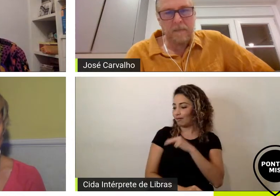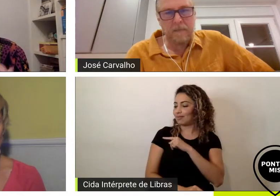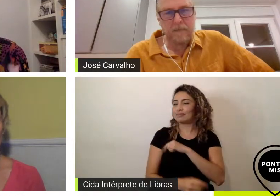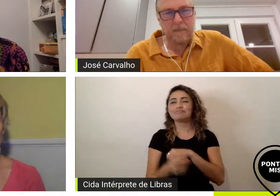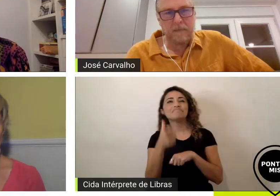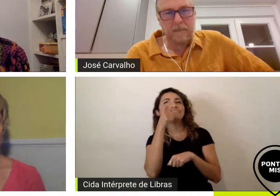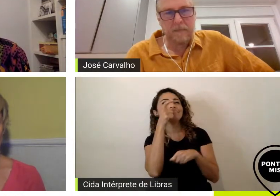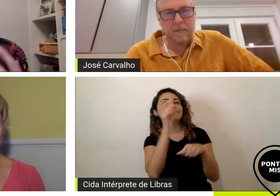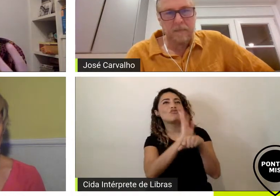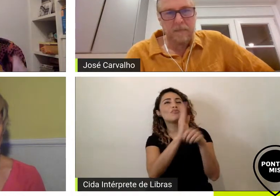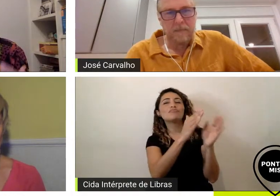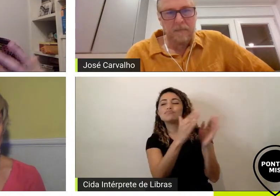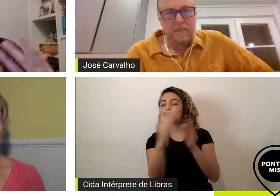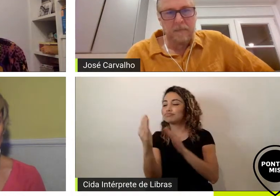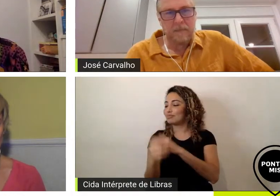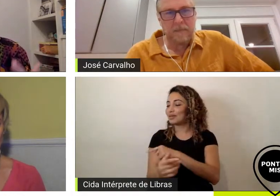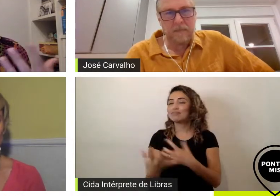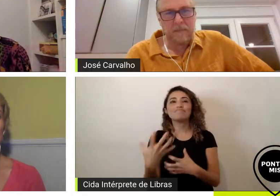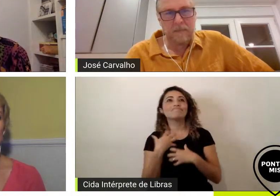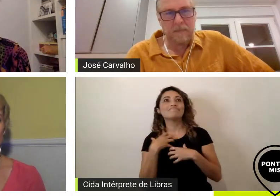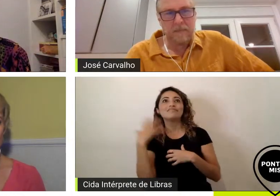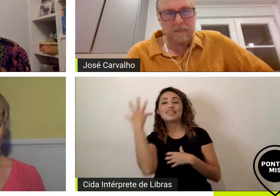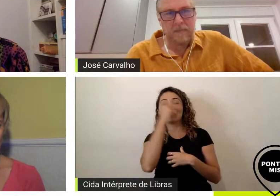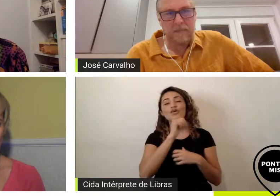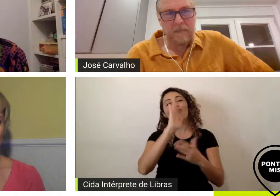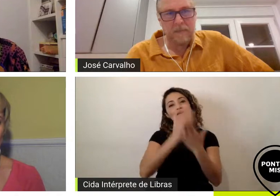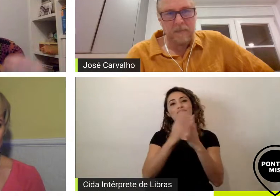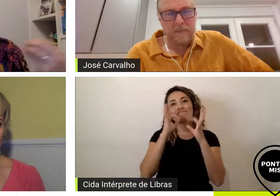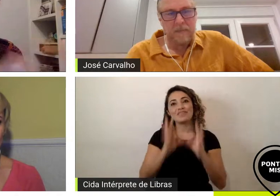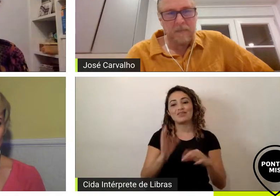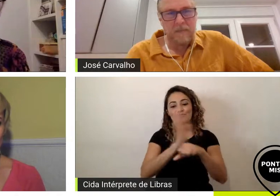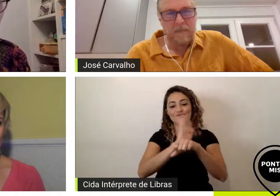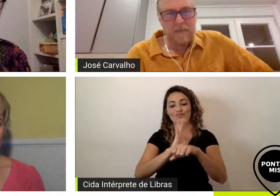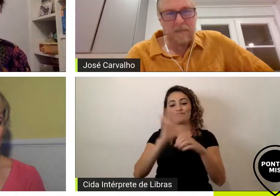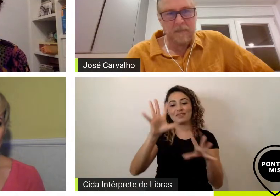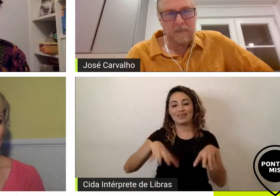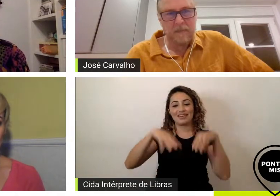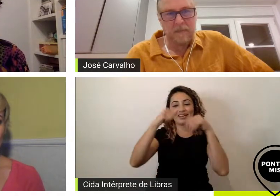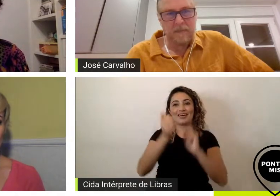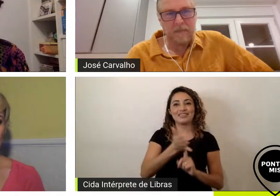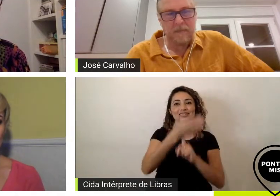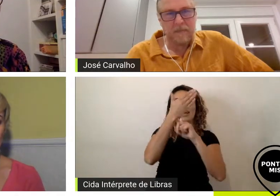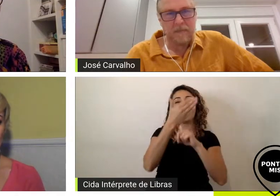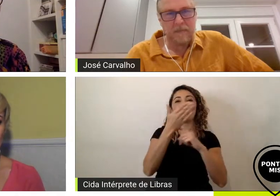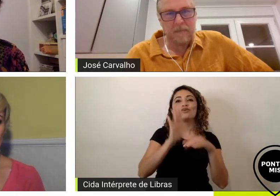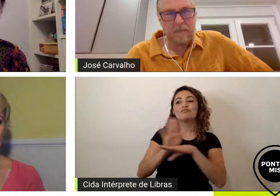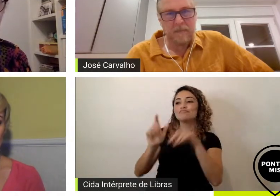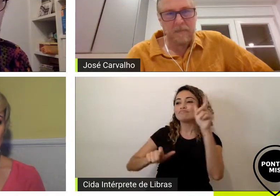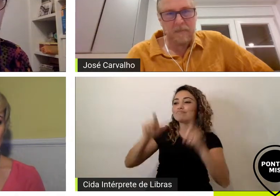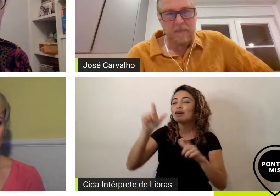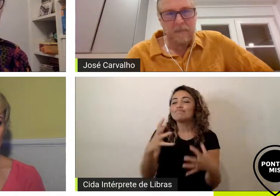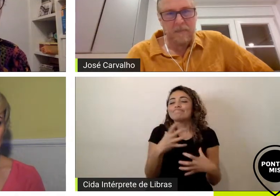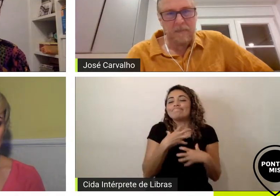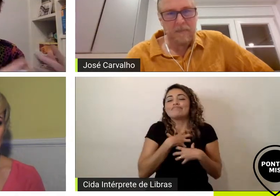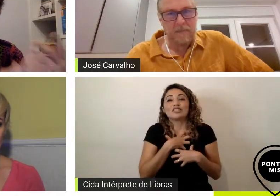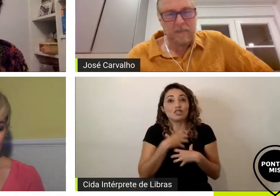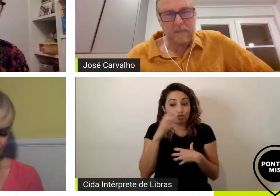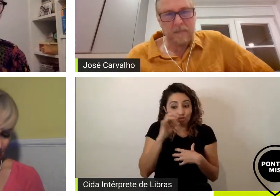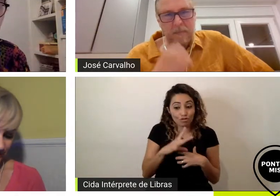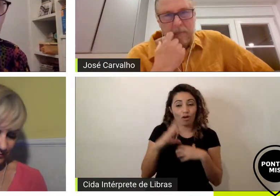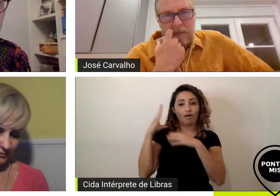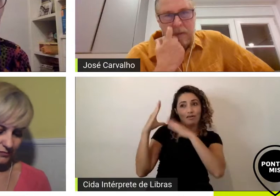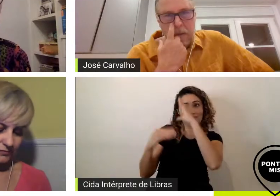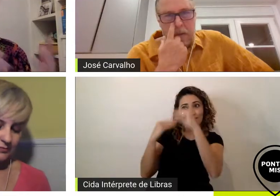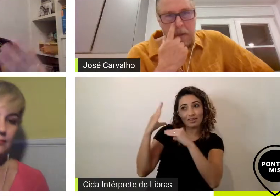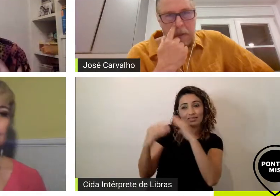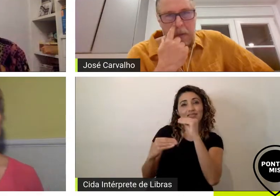linda e eu acho que o Castelo fez muitas pessoas sentirem coisas também não só adolescente não só infanto, juvenil